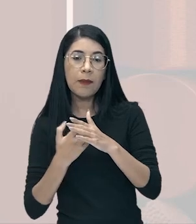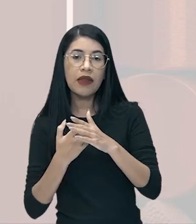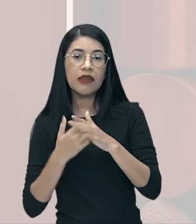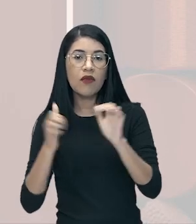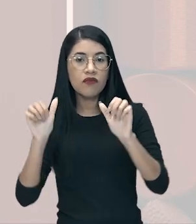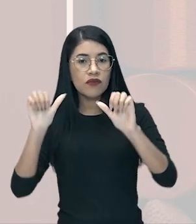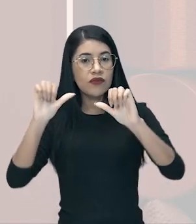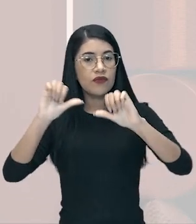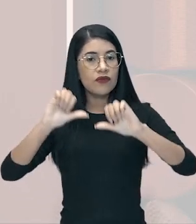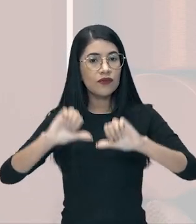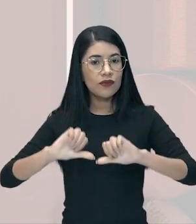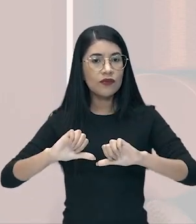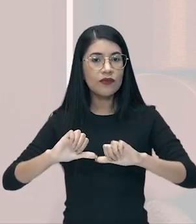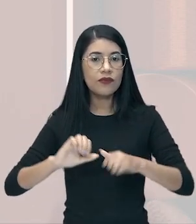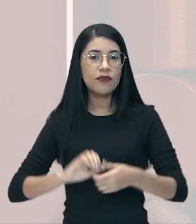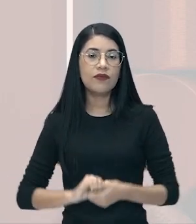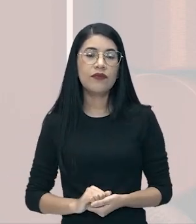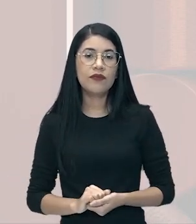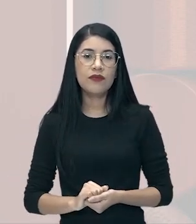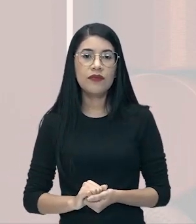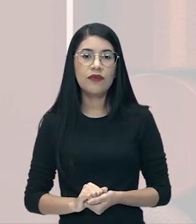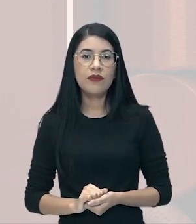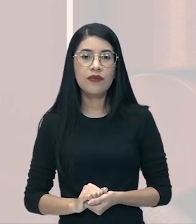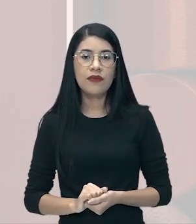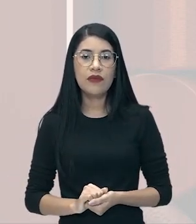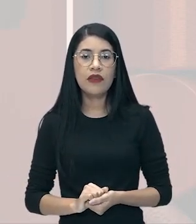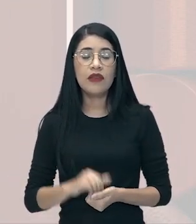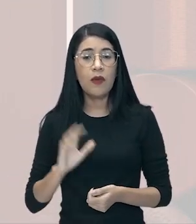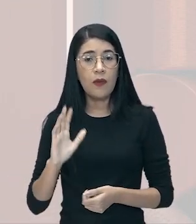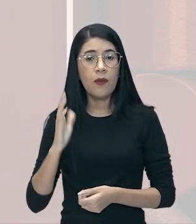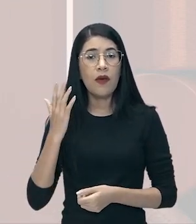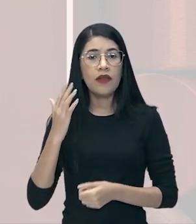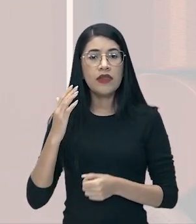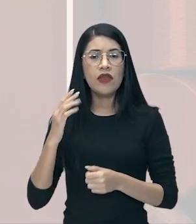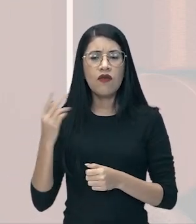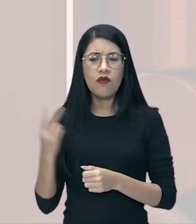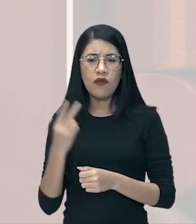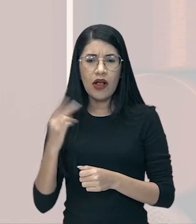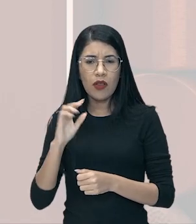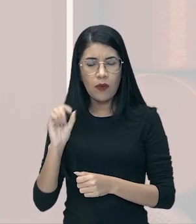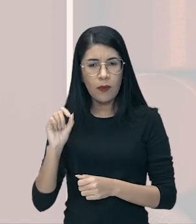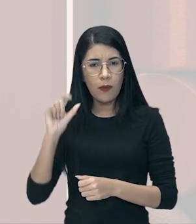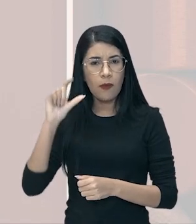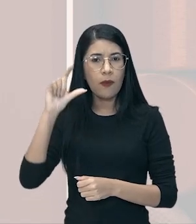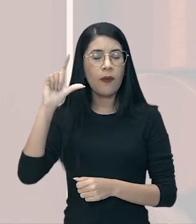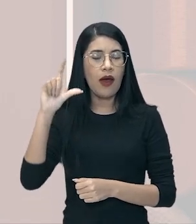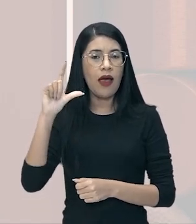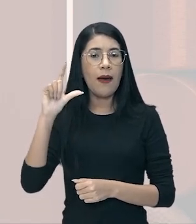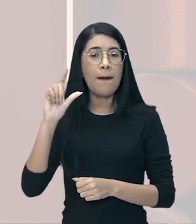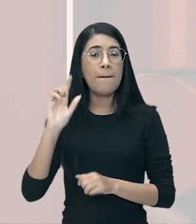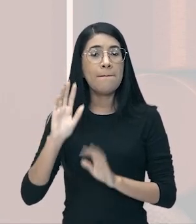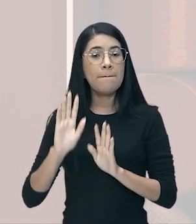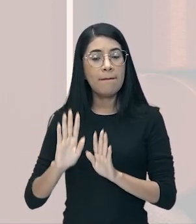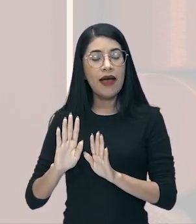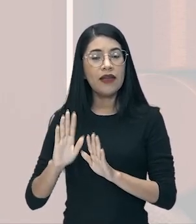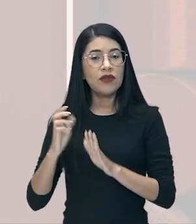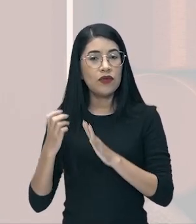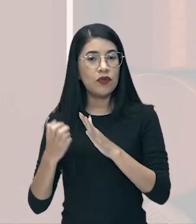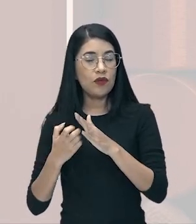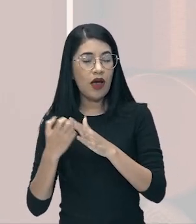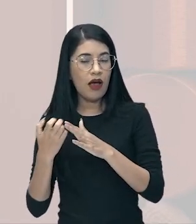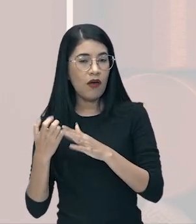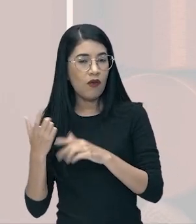da falência. Então, muito embora as ações estejam com preço lá em cima, o valor real dessa indústria